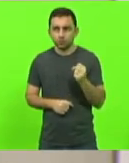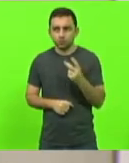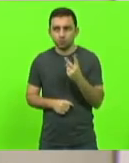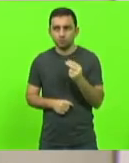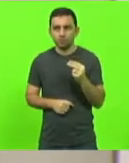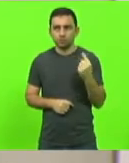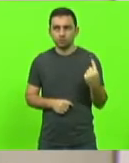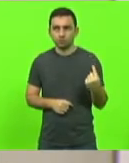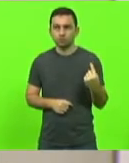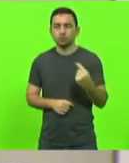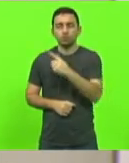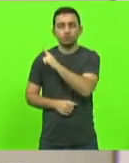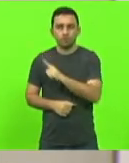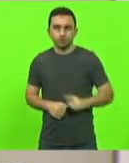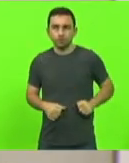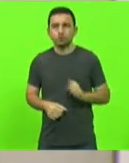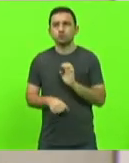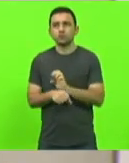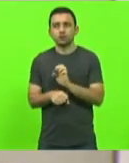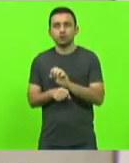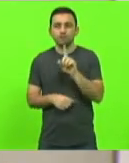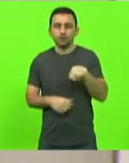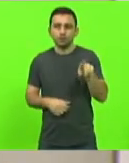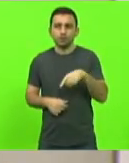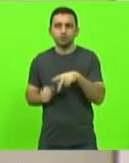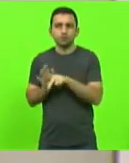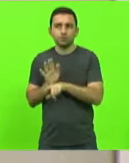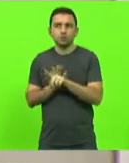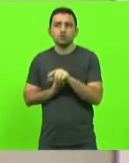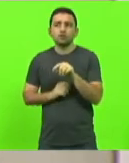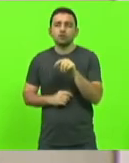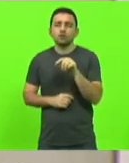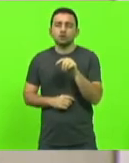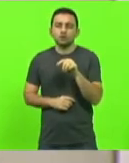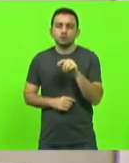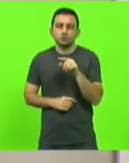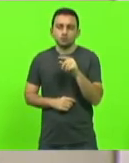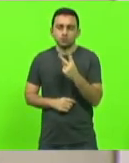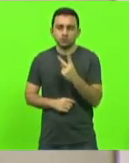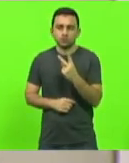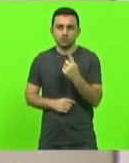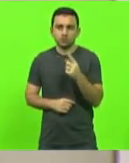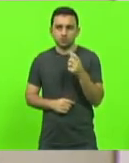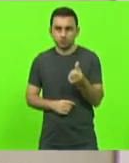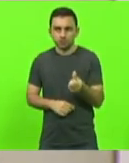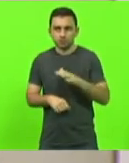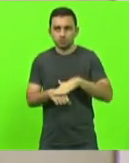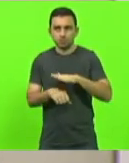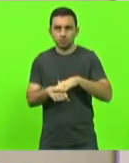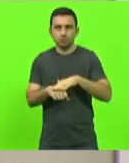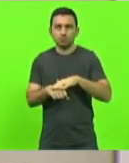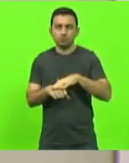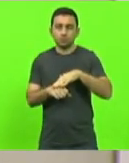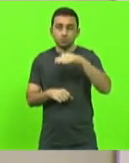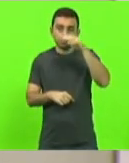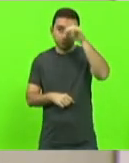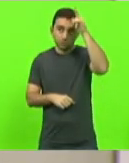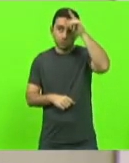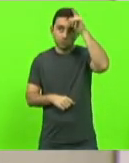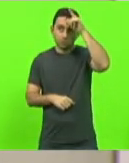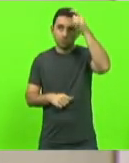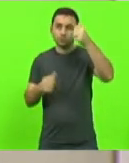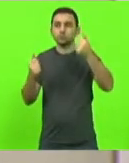do Estado. Veto parcial ao PL 216, 2019, de autoria do deputado Sargento Lima, que dispõe sobre